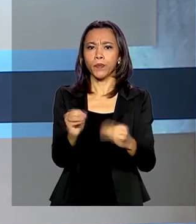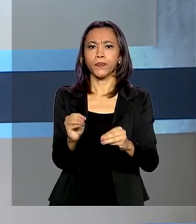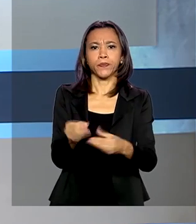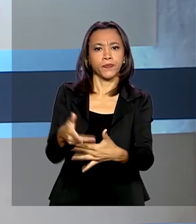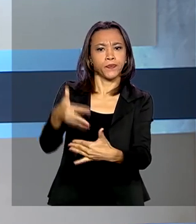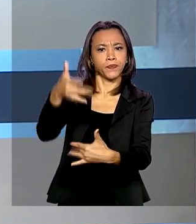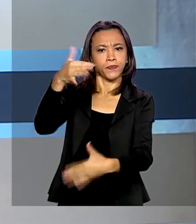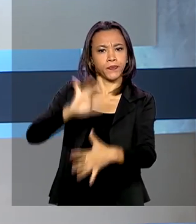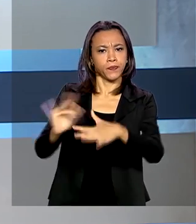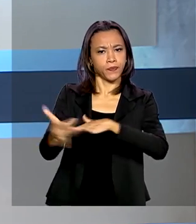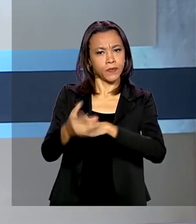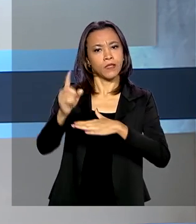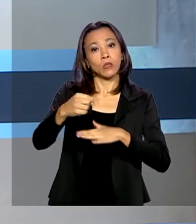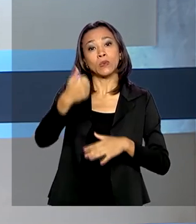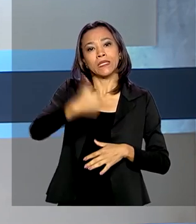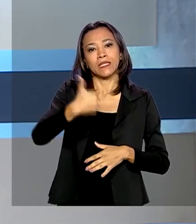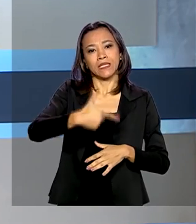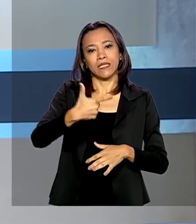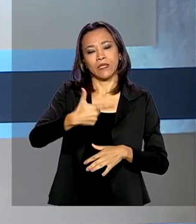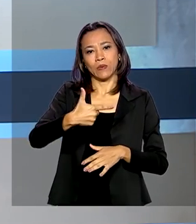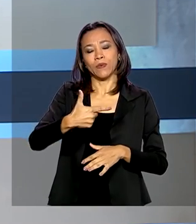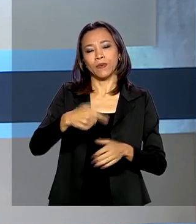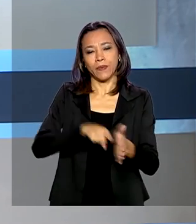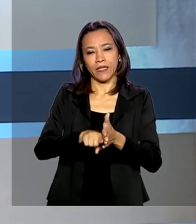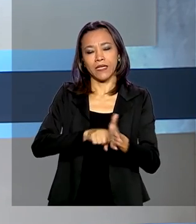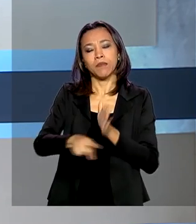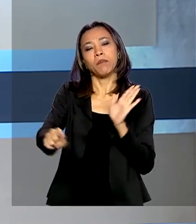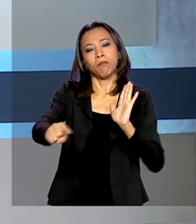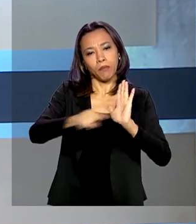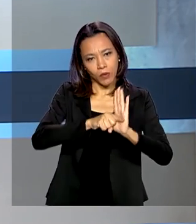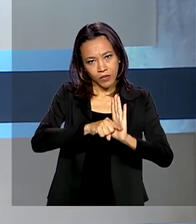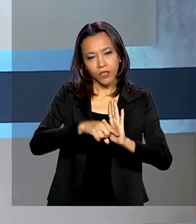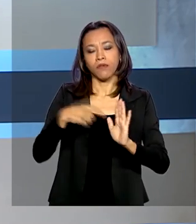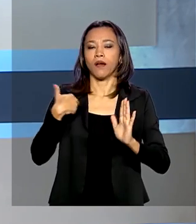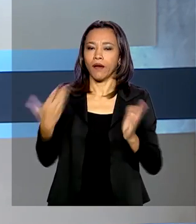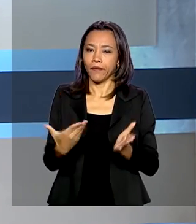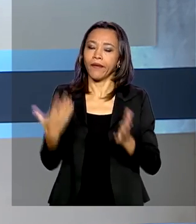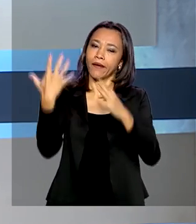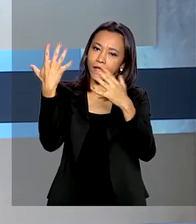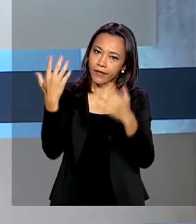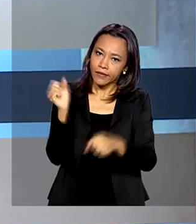exame deu positivo para o coronavírus. Ele aguarda a contraprova e está em isolamento em casa.